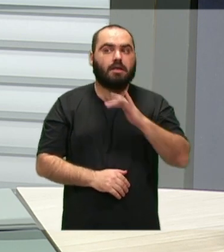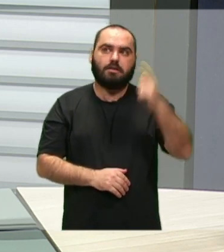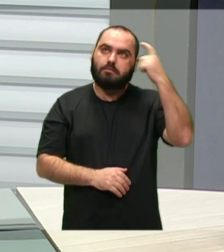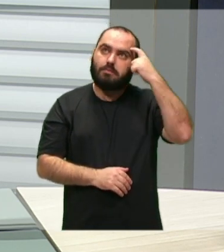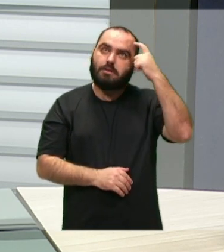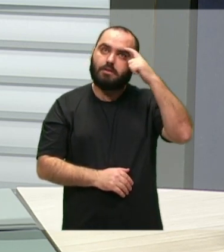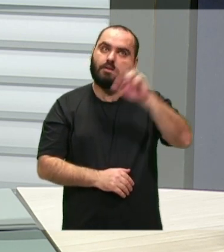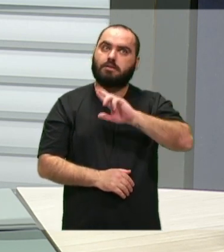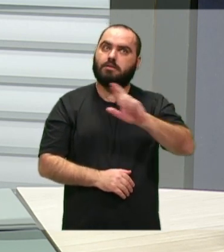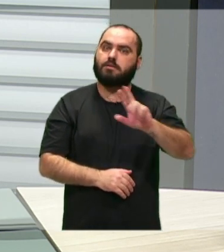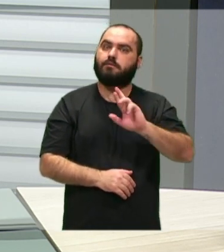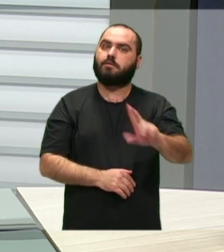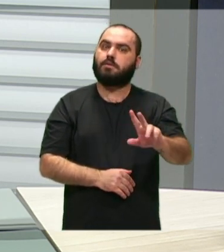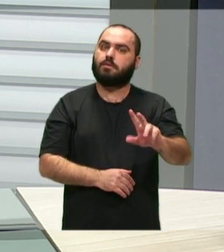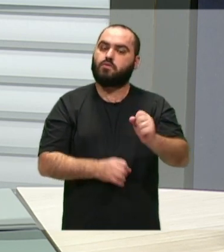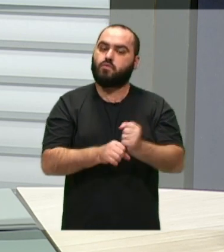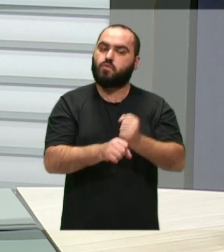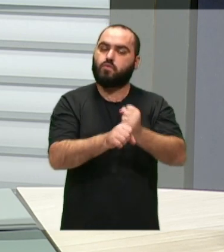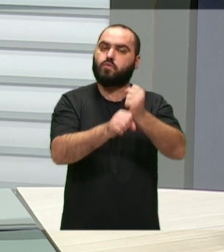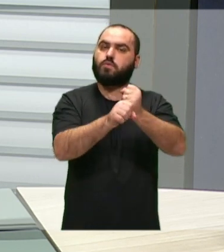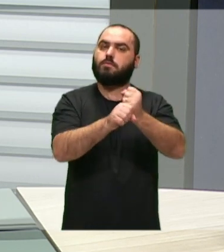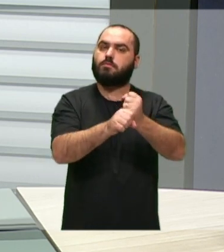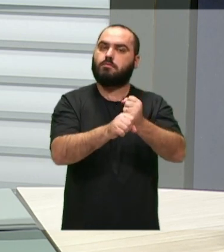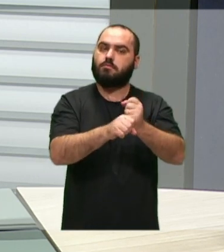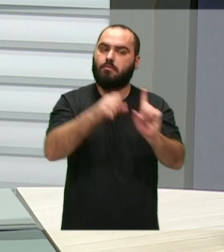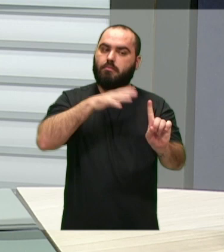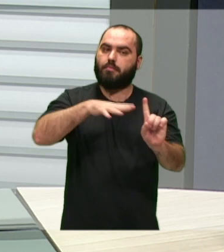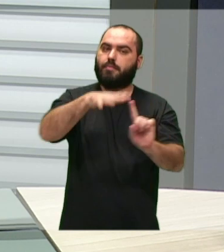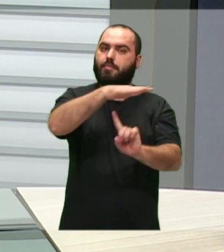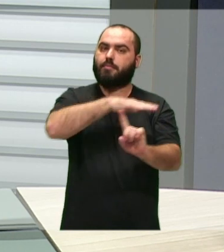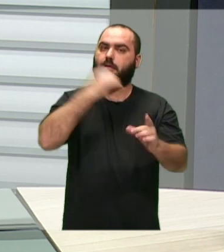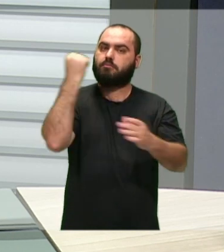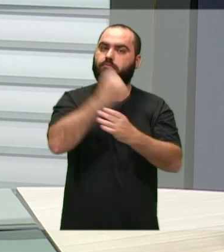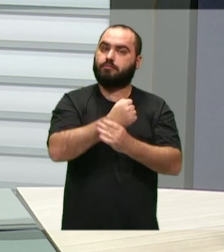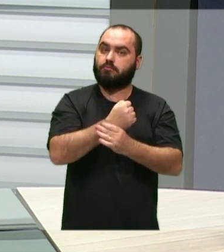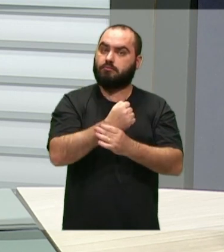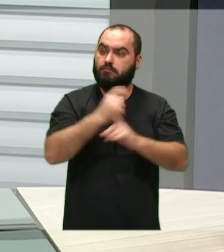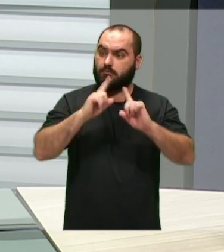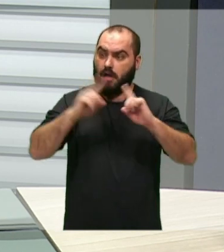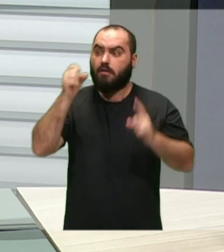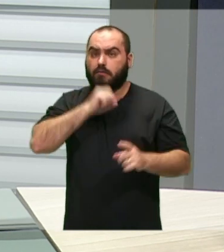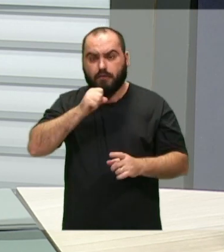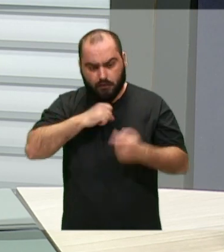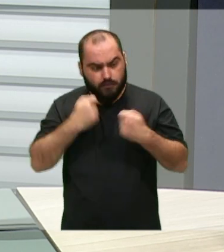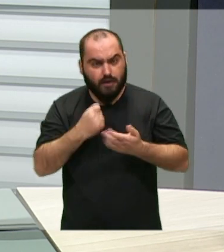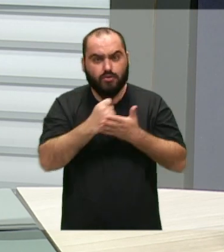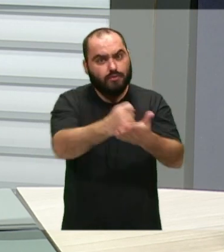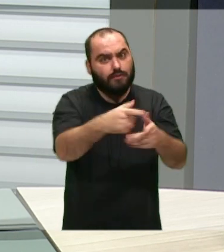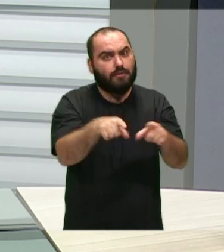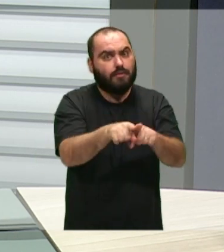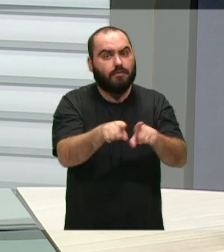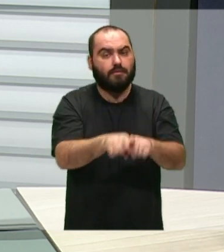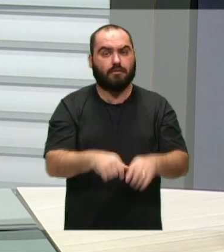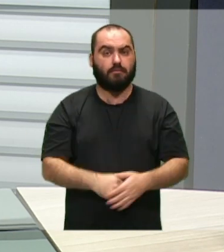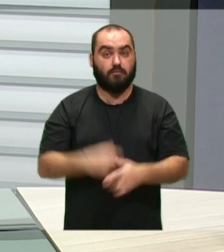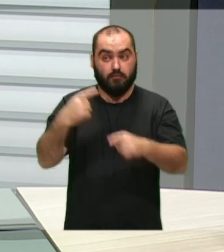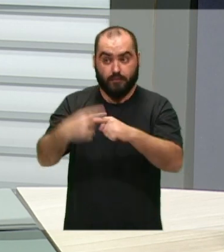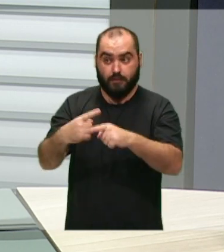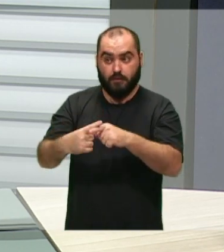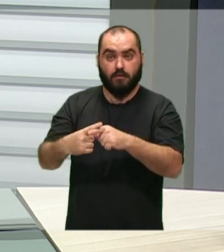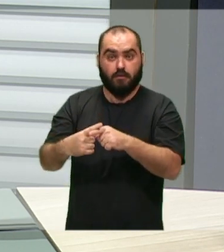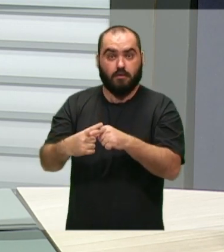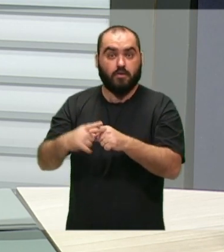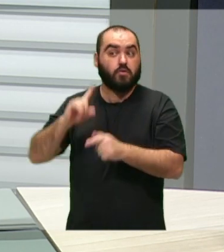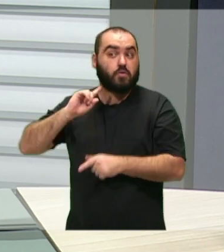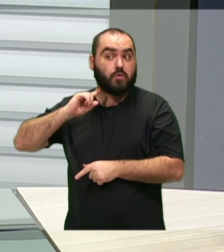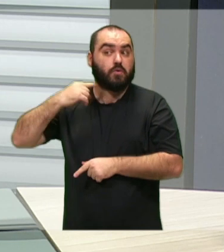e que vão construir um meio ambiente sustentável, mas é importante que os pais, nós velhos, também possamos ajudá-los, porque muito da poluição que está aí é